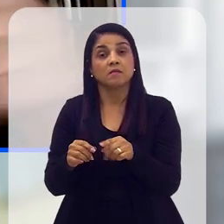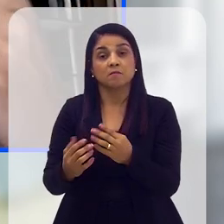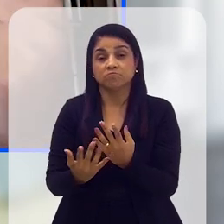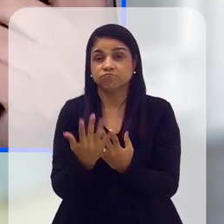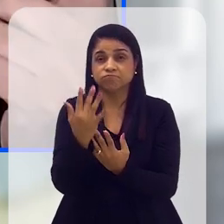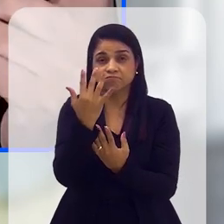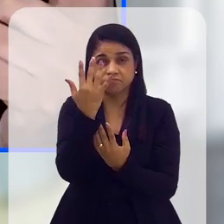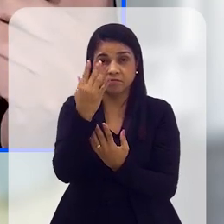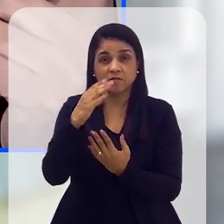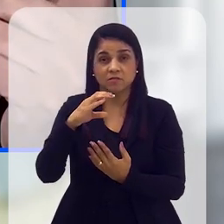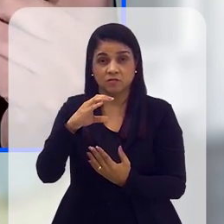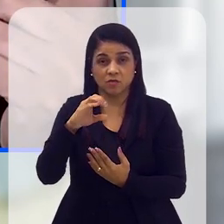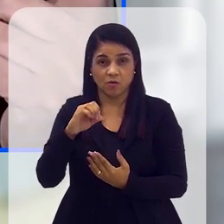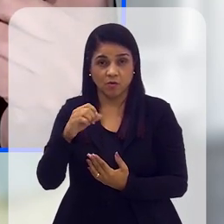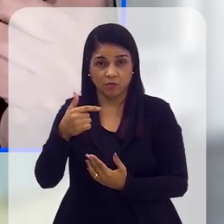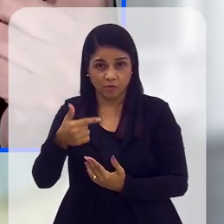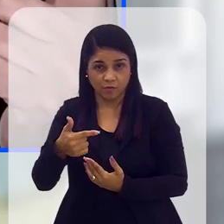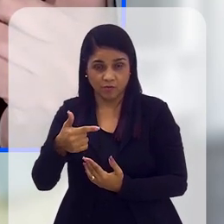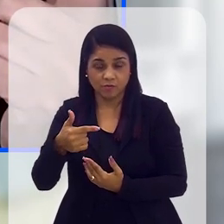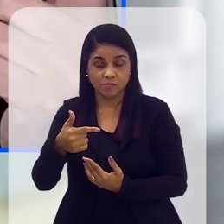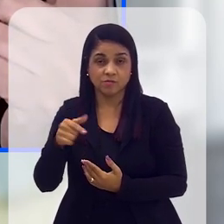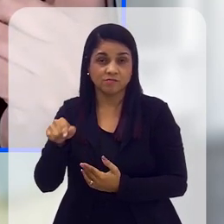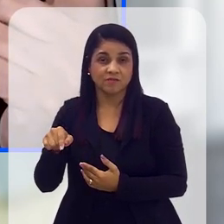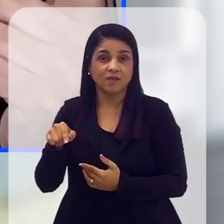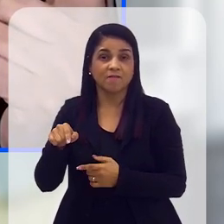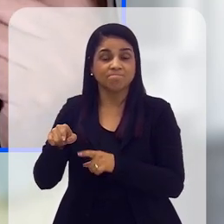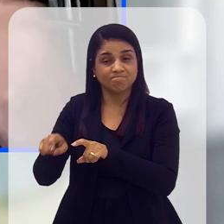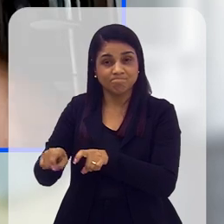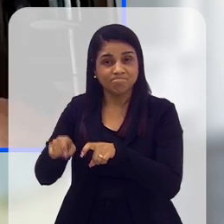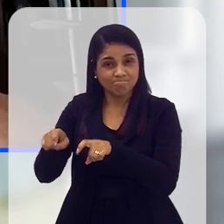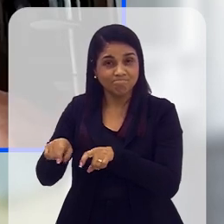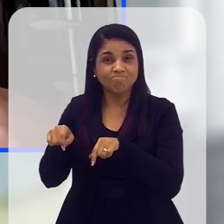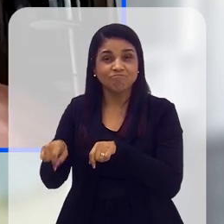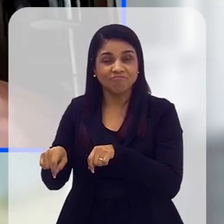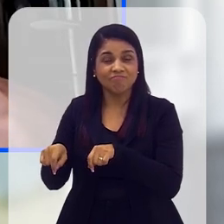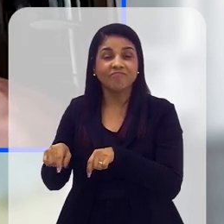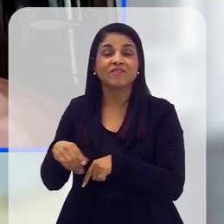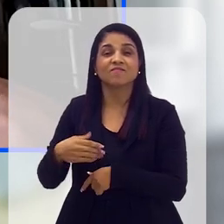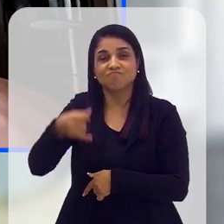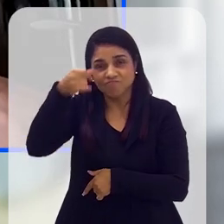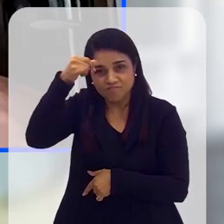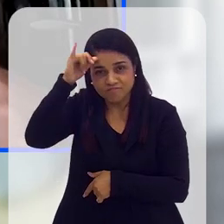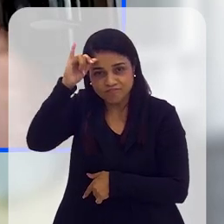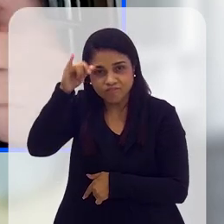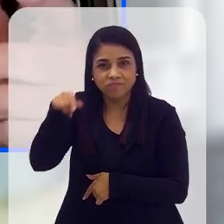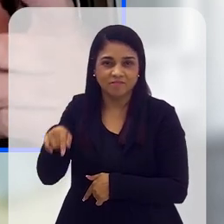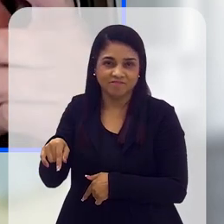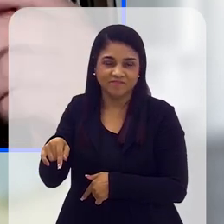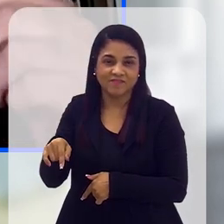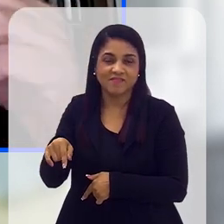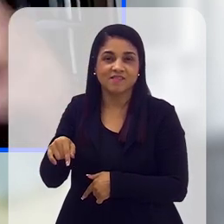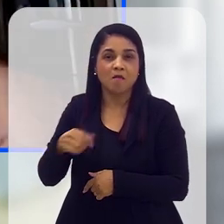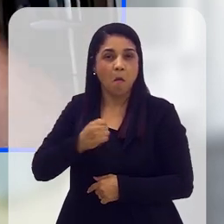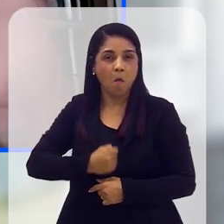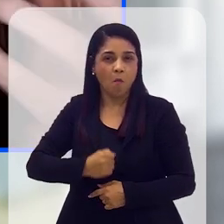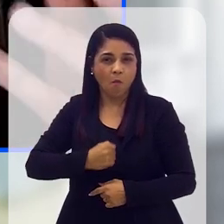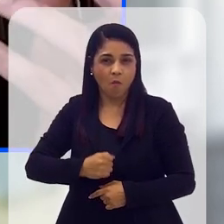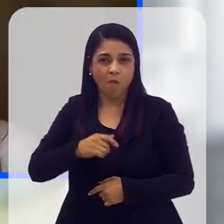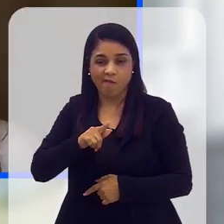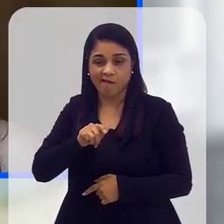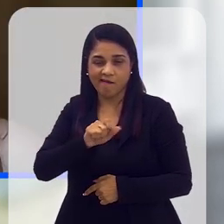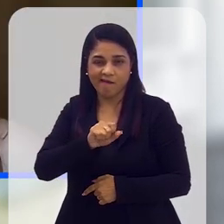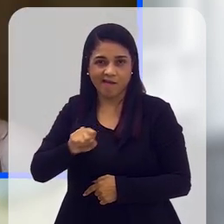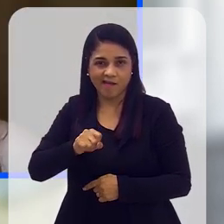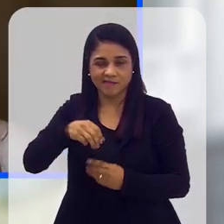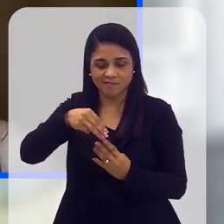E das emissões provenientes da atividade entérica do gado bovino, que é um gado ruminante, e ele